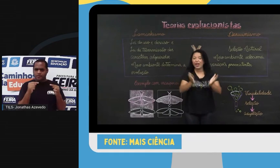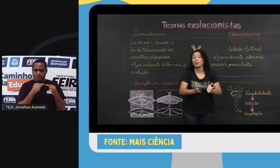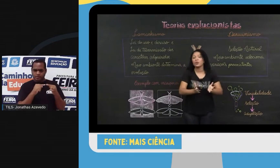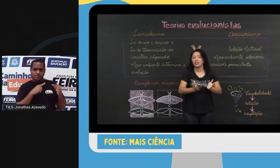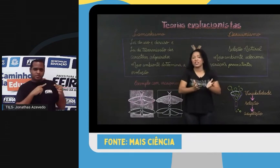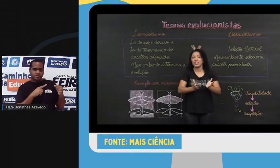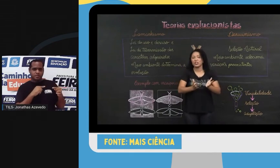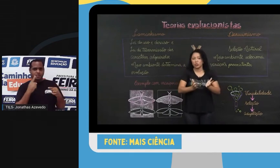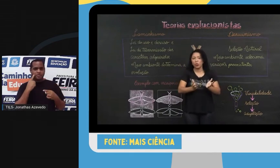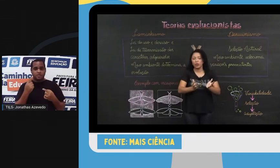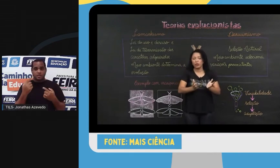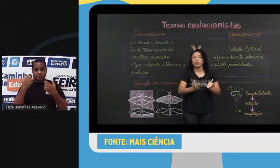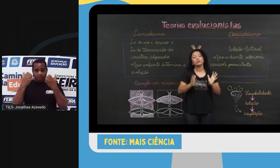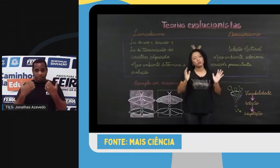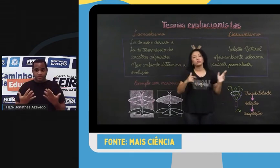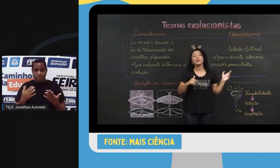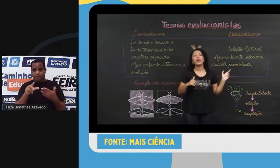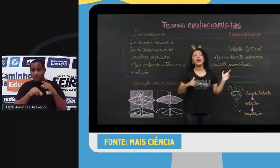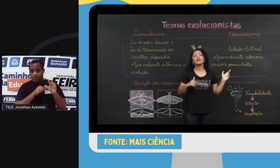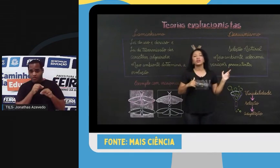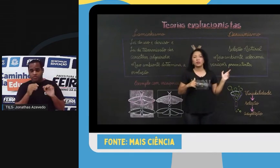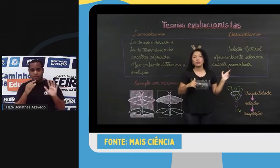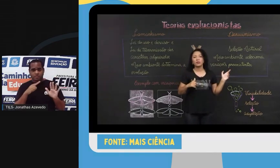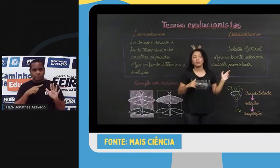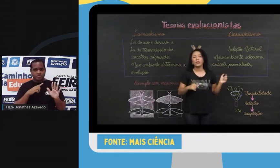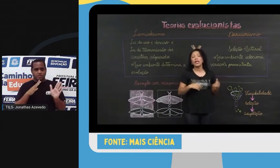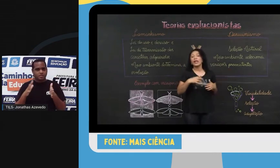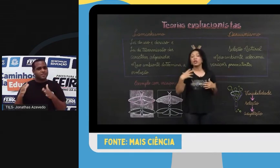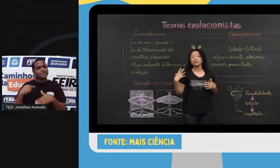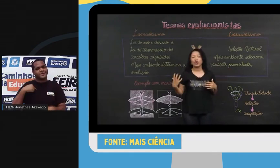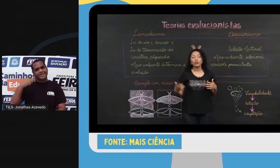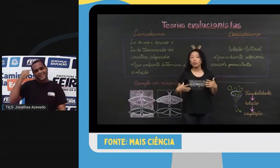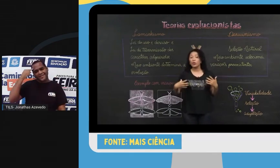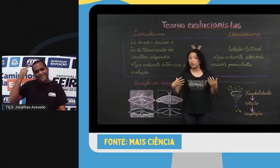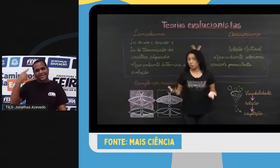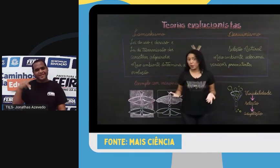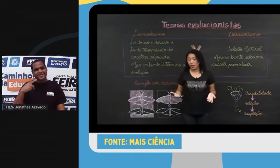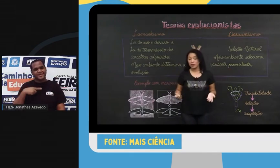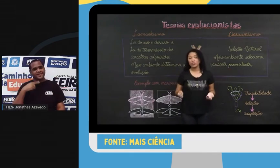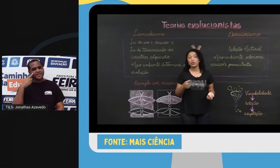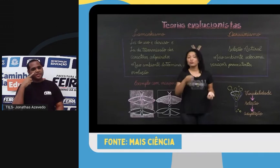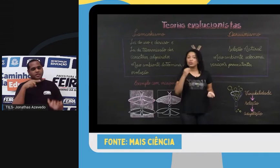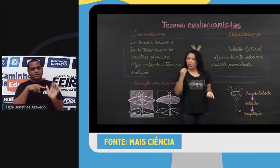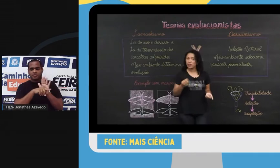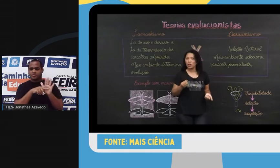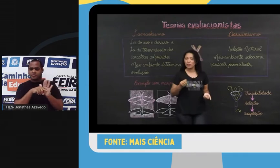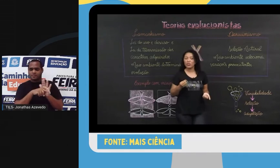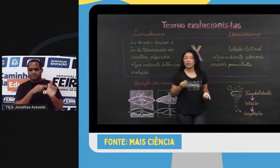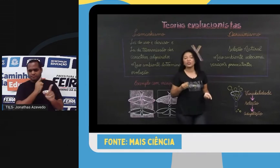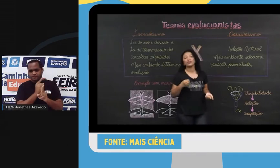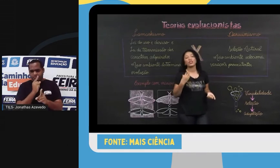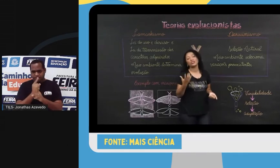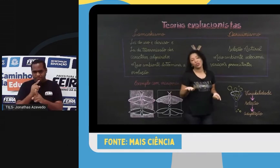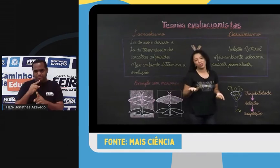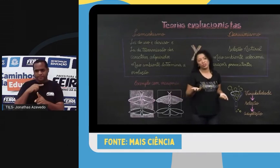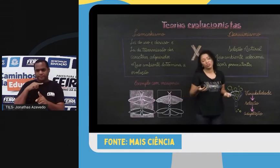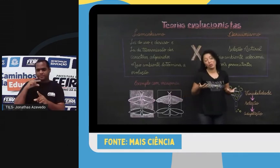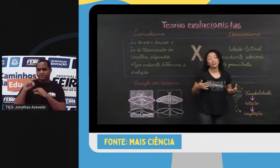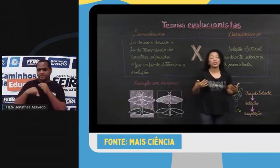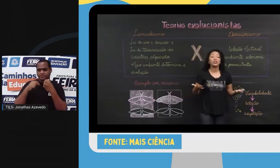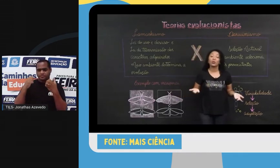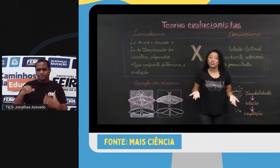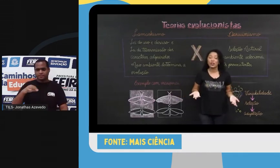faço ali um gargalo para fazer essa escolha. É isso que ele pensava. Ele observou muitas espécies e um dos casos que ele observou são os